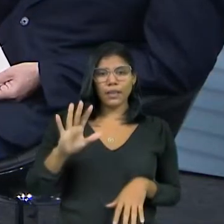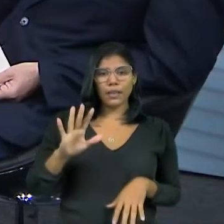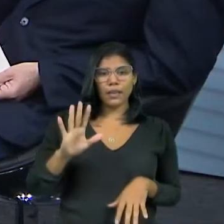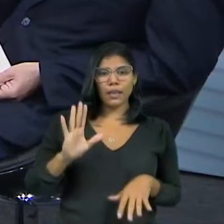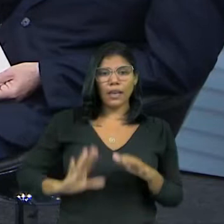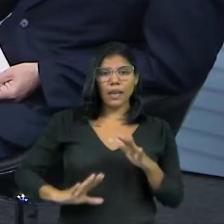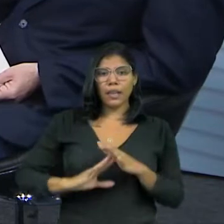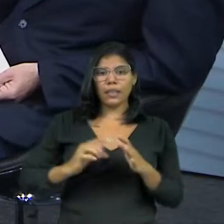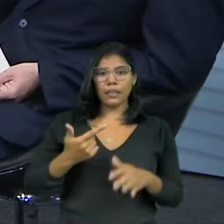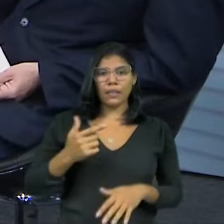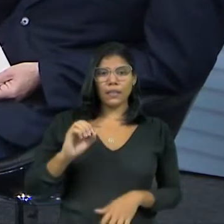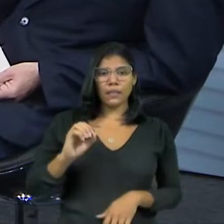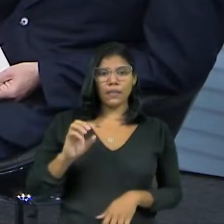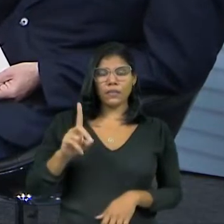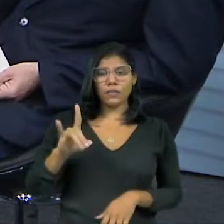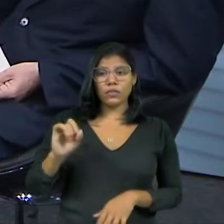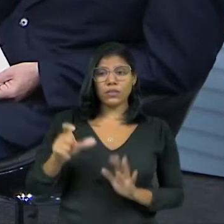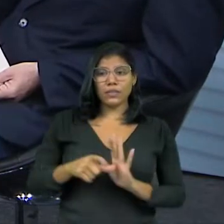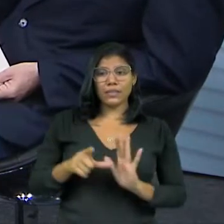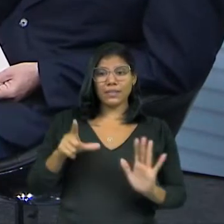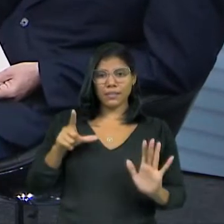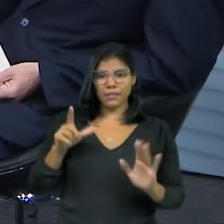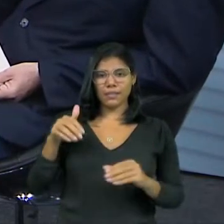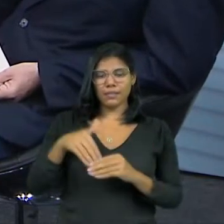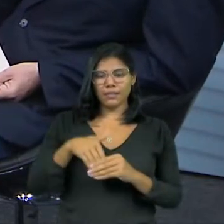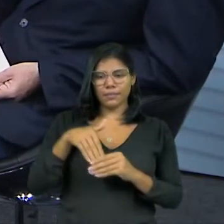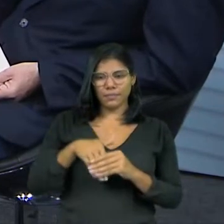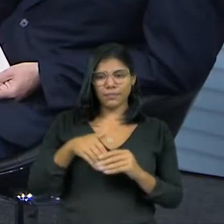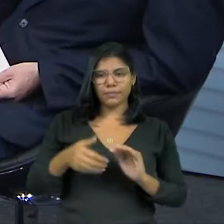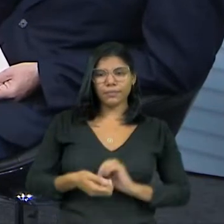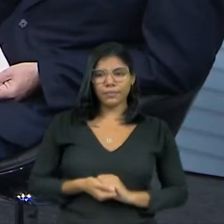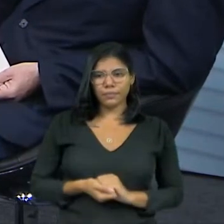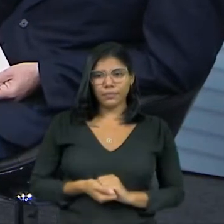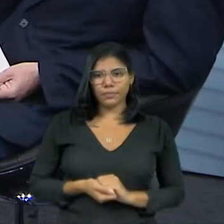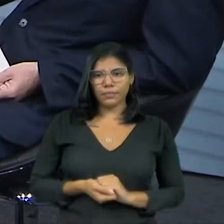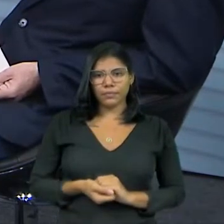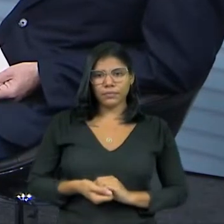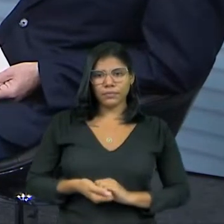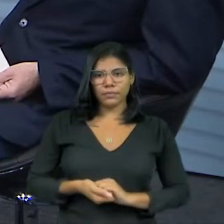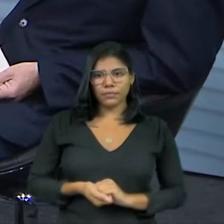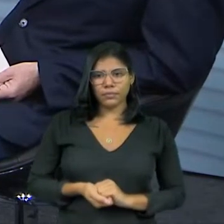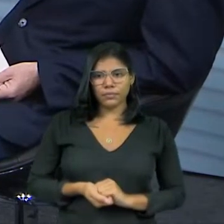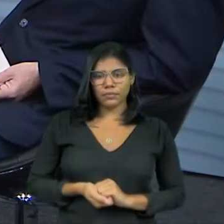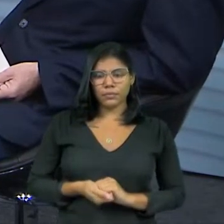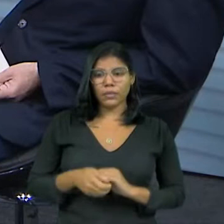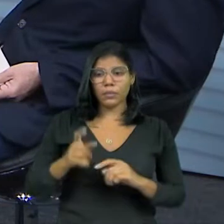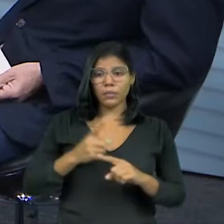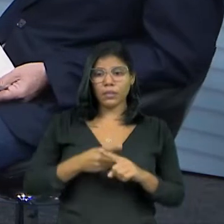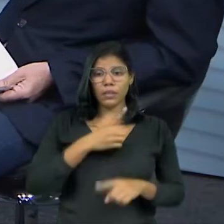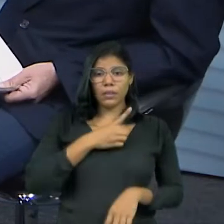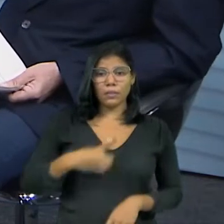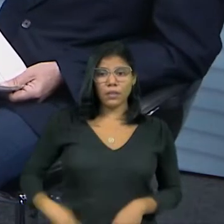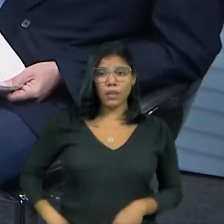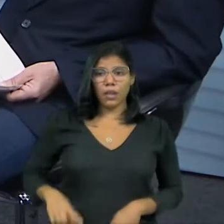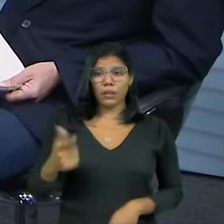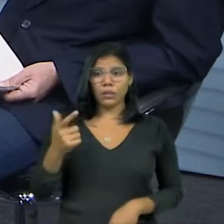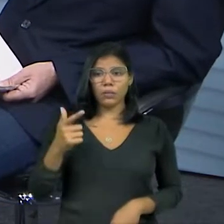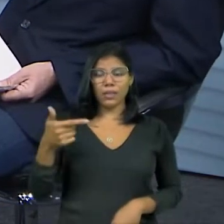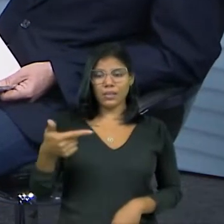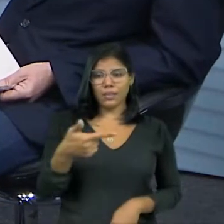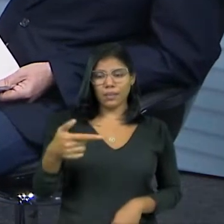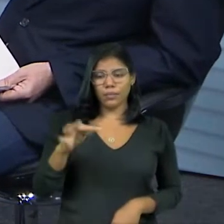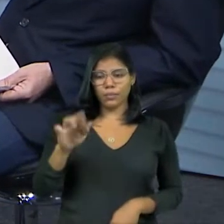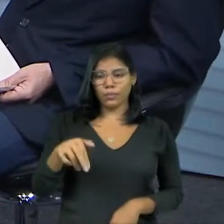antes da eleição. 20 dias antes da eleição. Pronto. Eleição é dia 2 de outubro, pelo turno, Porque, no caso do deputado, não tem segundo turno. Deputado, federal,